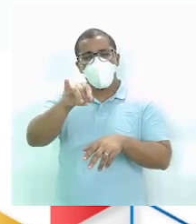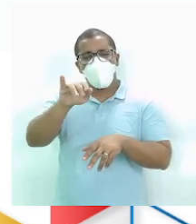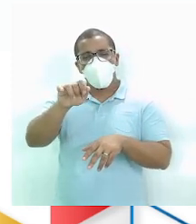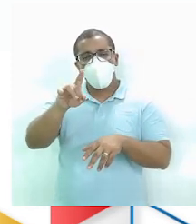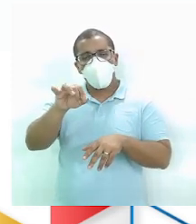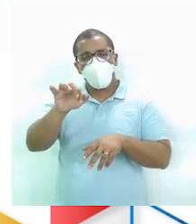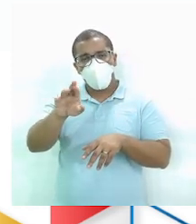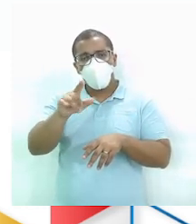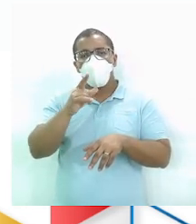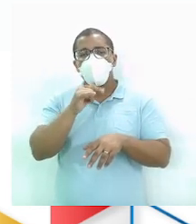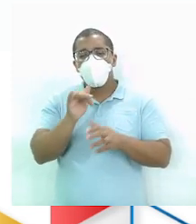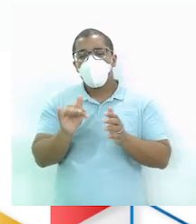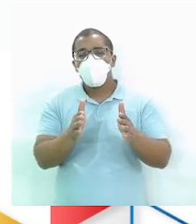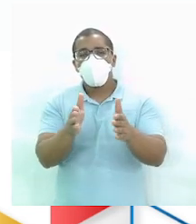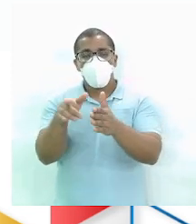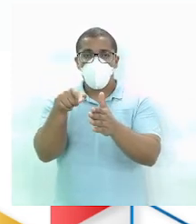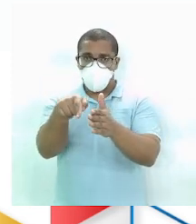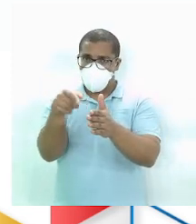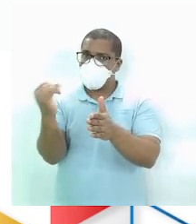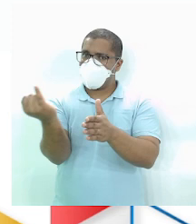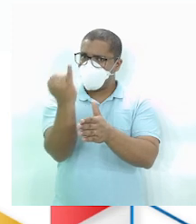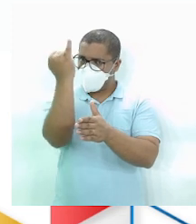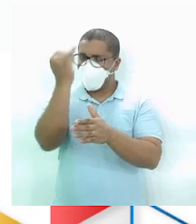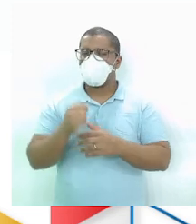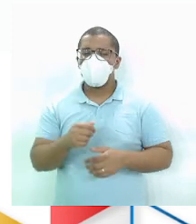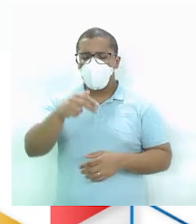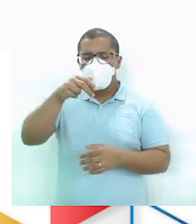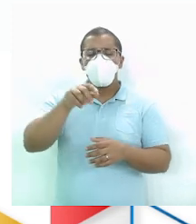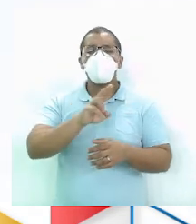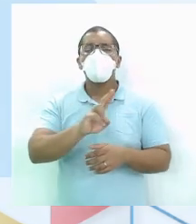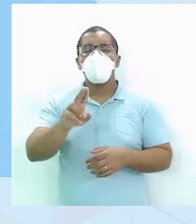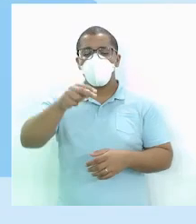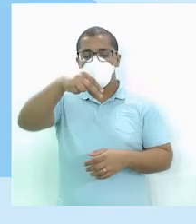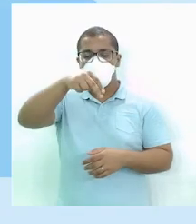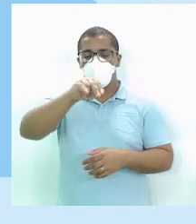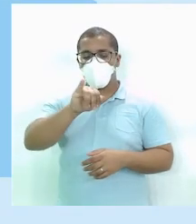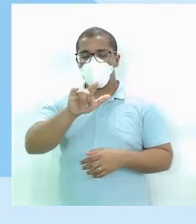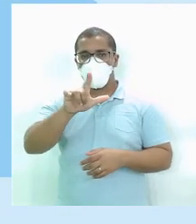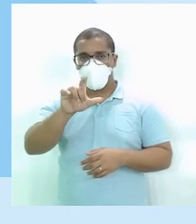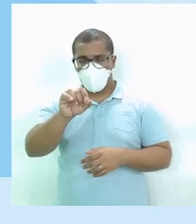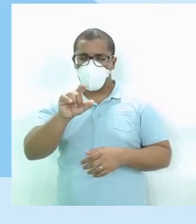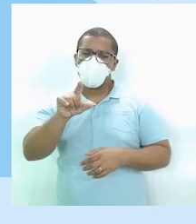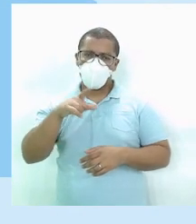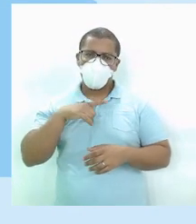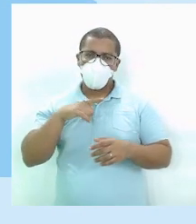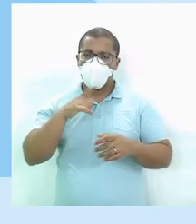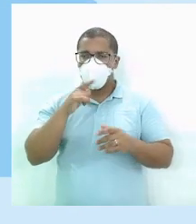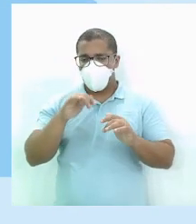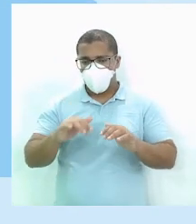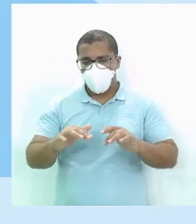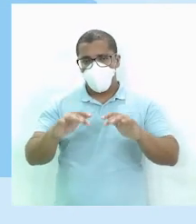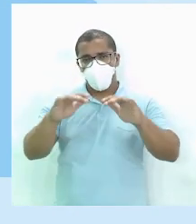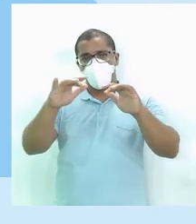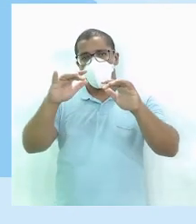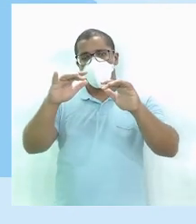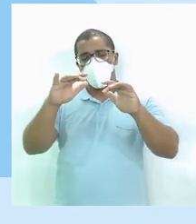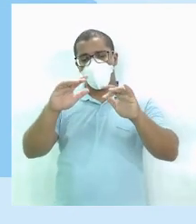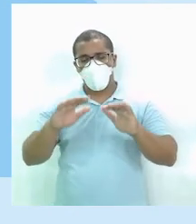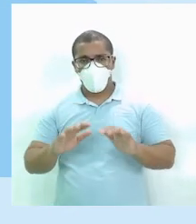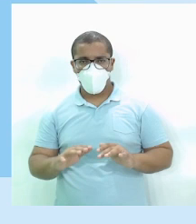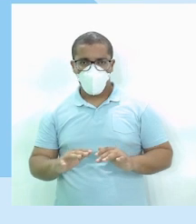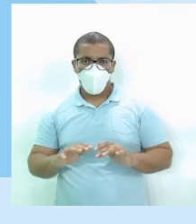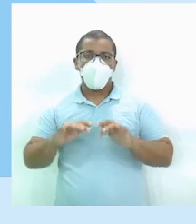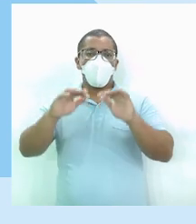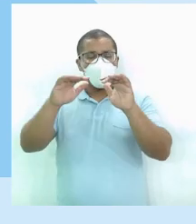rio é muito importante, só que sofre variações, claro, da maré Então às vezes ele sobe e desce